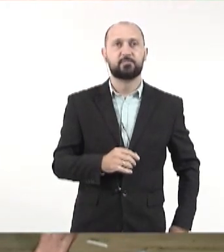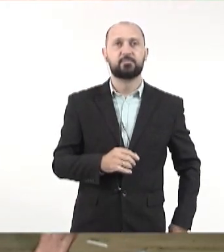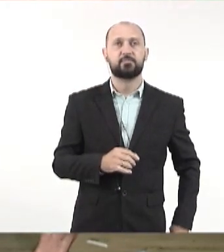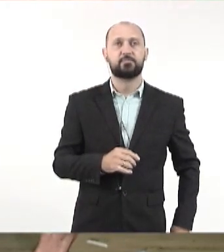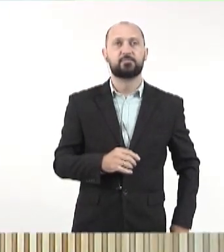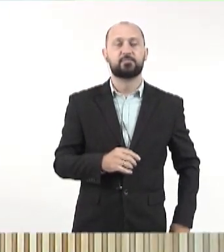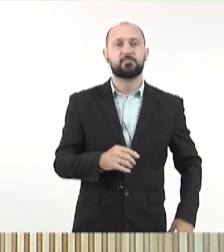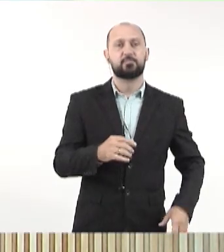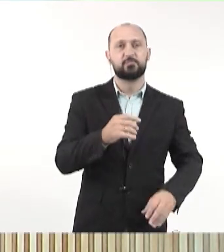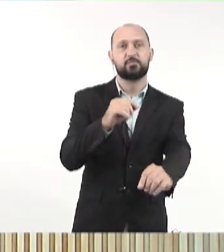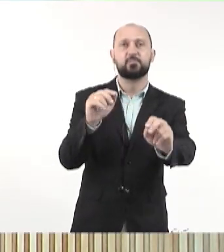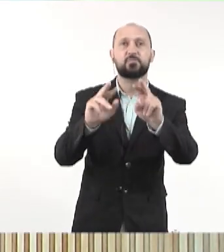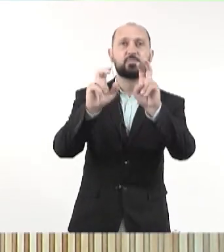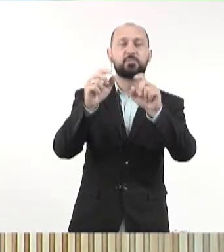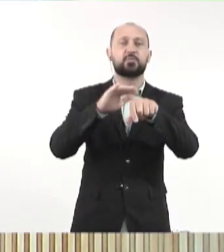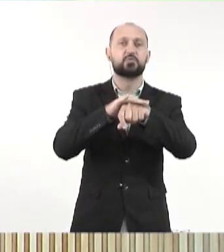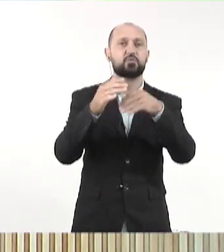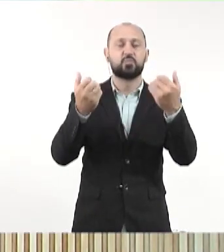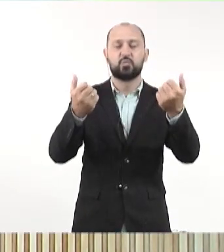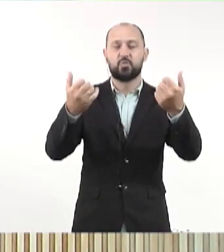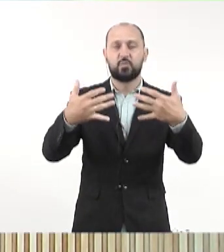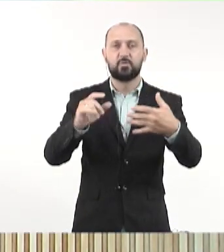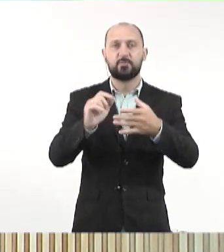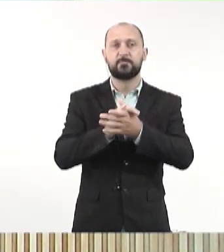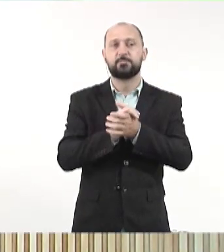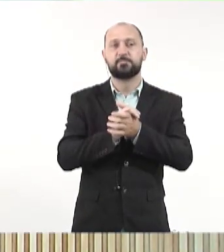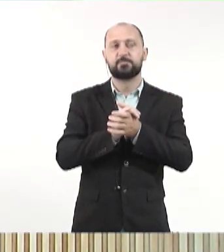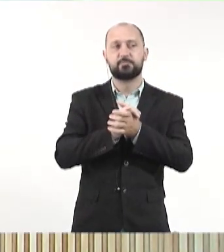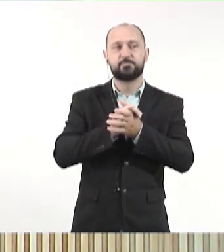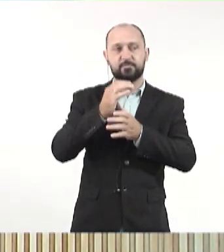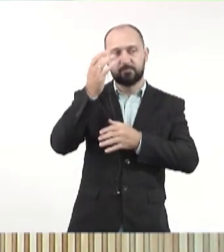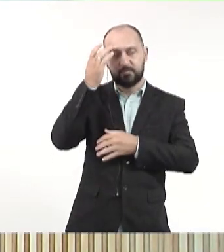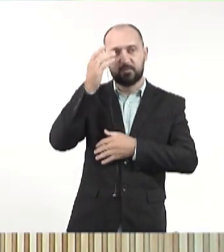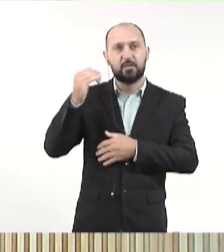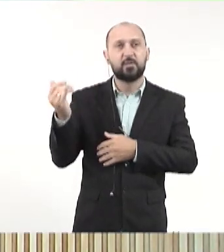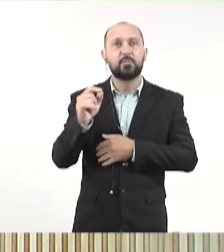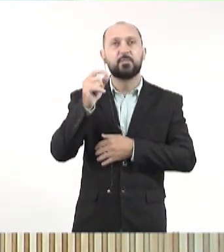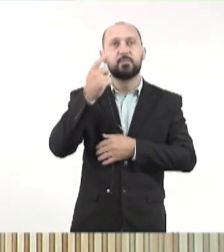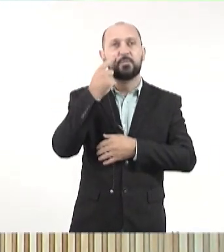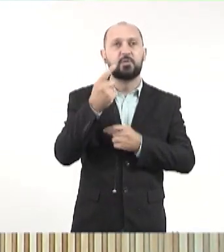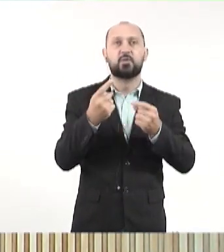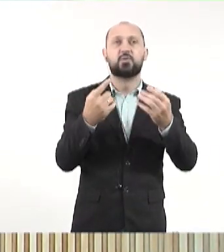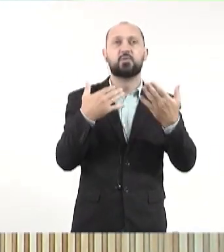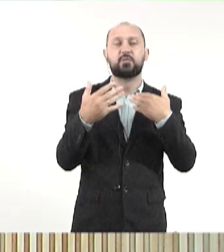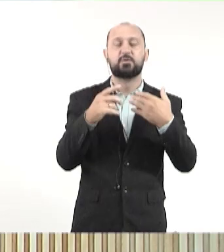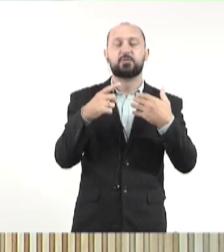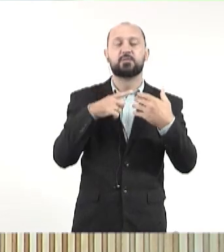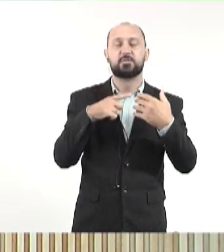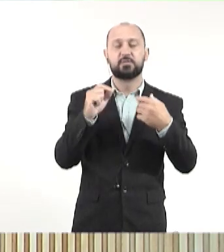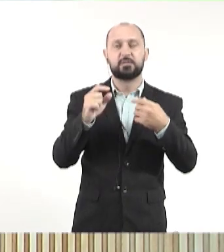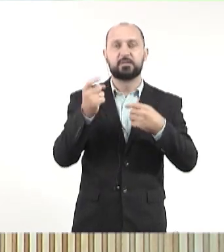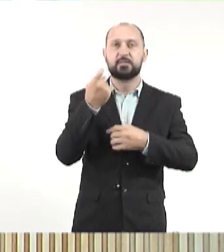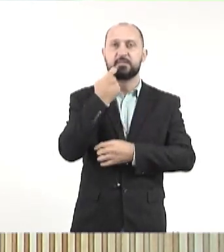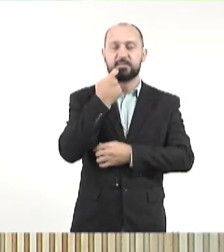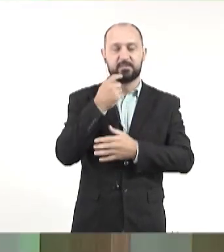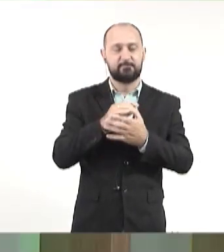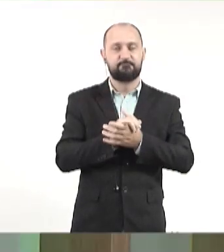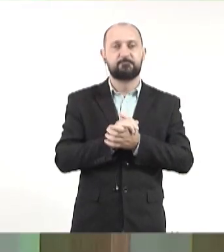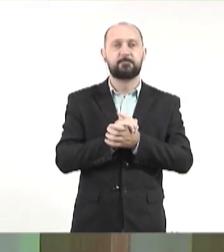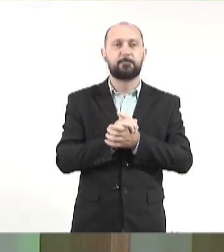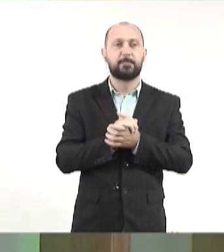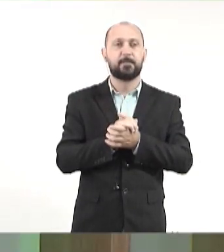também sobre os outros temas que nós não conversamos aqui ao vivo, mas que a senhora acha importante ressaltar sobre essas discussões então que devem acontecer na sexta-feira?